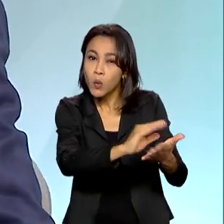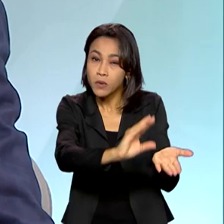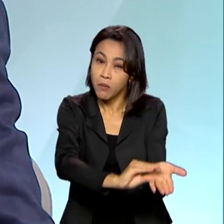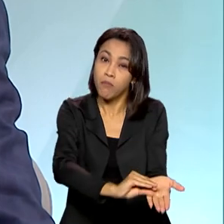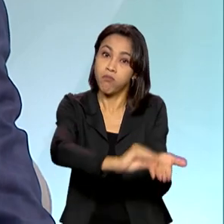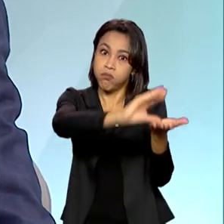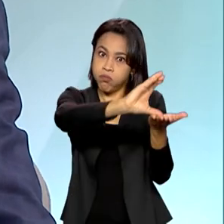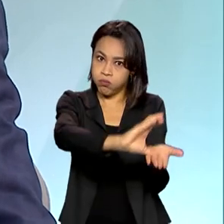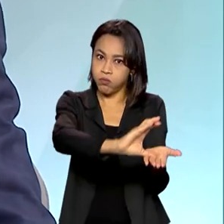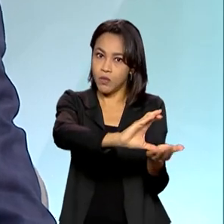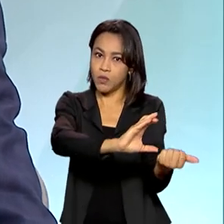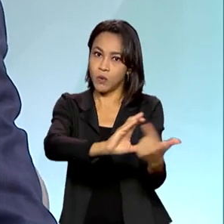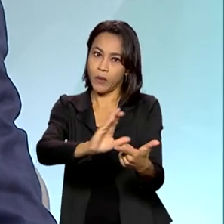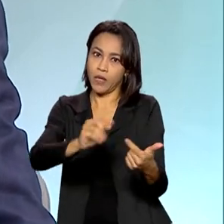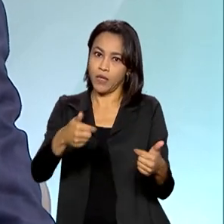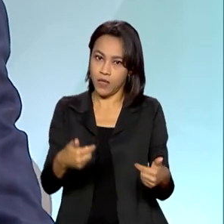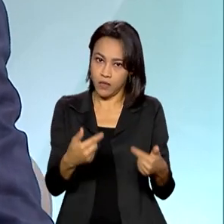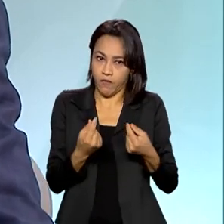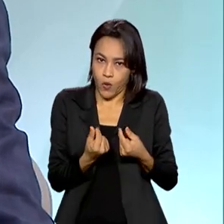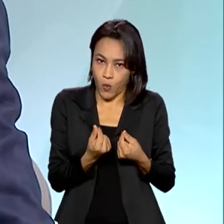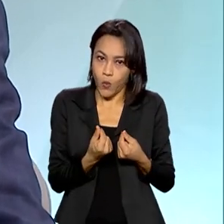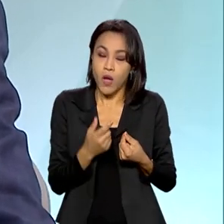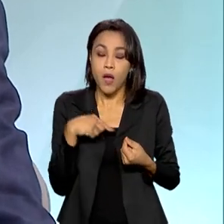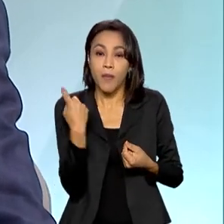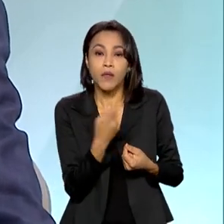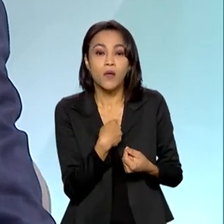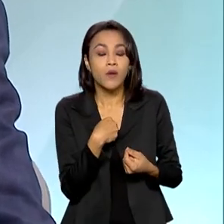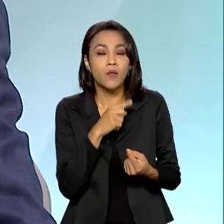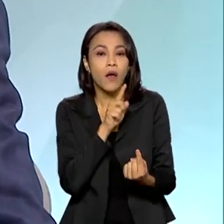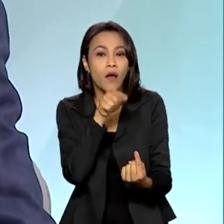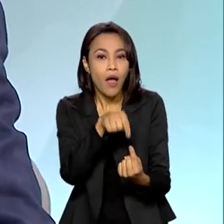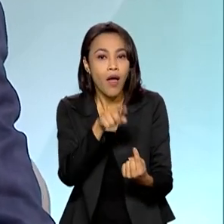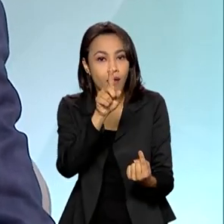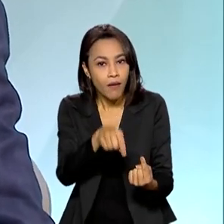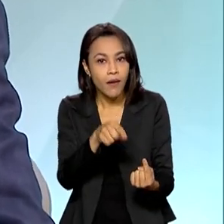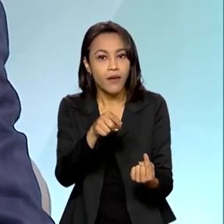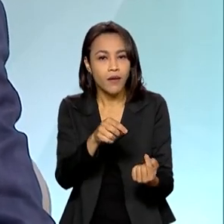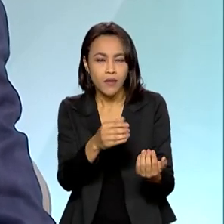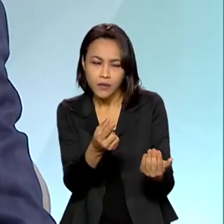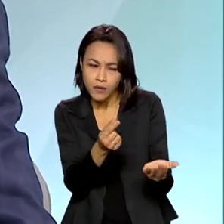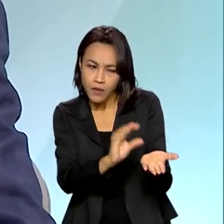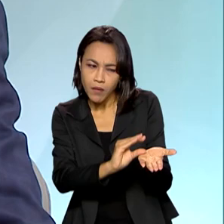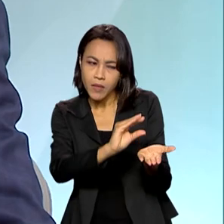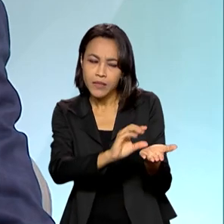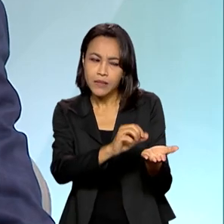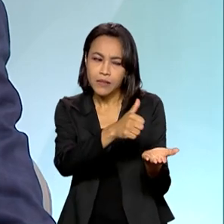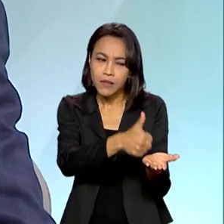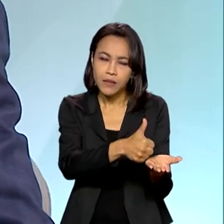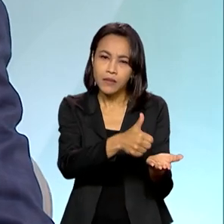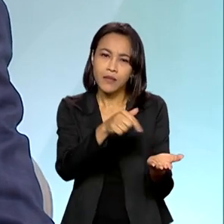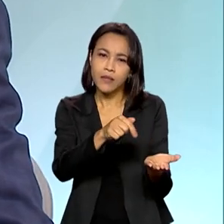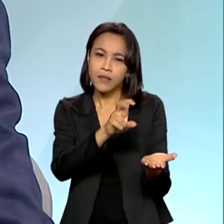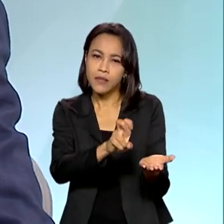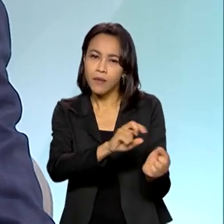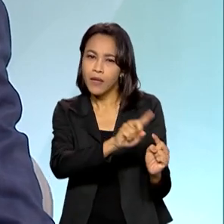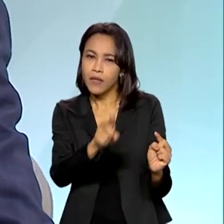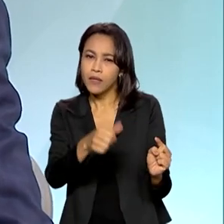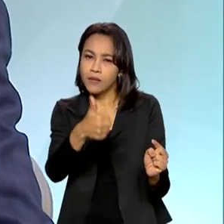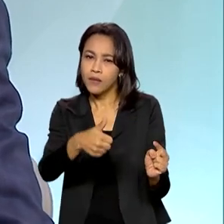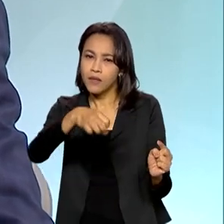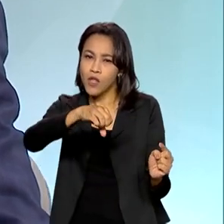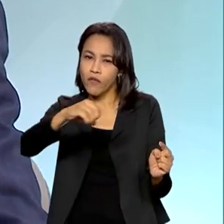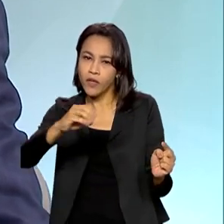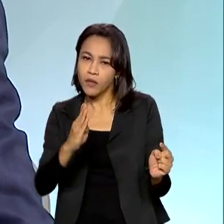do que isso, mas a nossa ideia é pelo menos colocar por baixo esse valor entre 175 a 190 bilhões